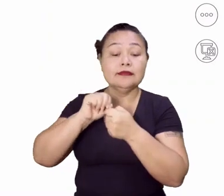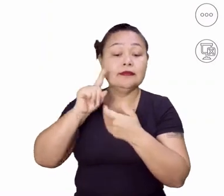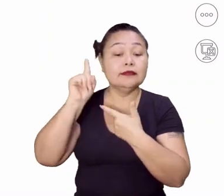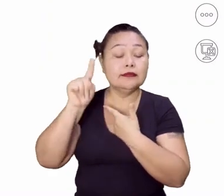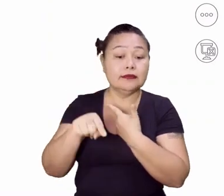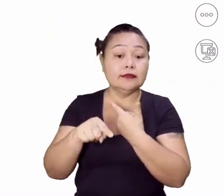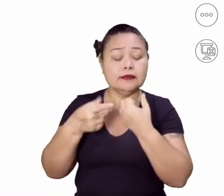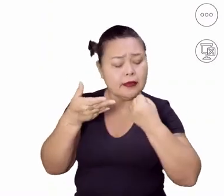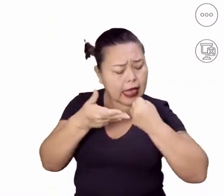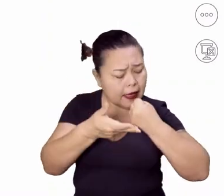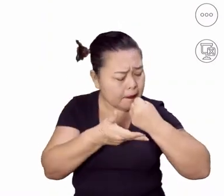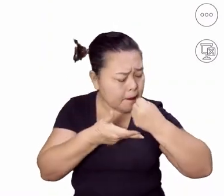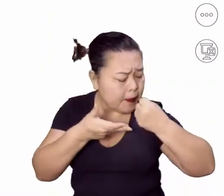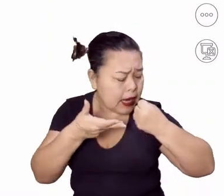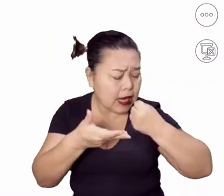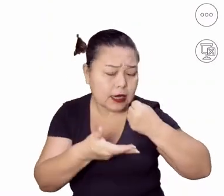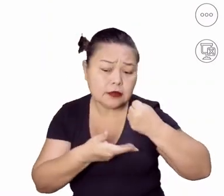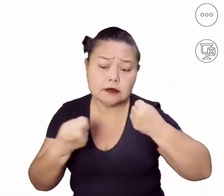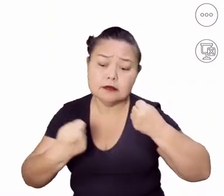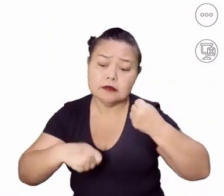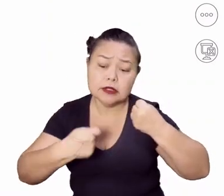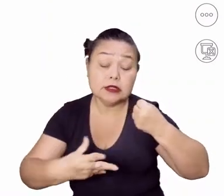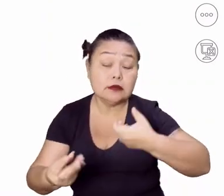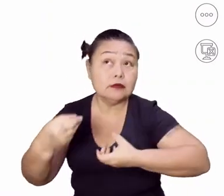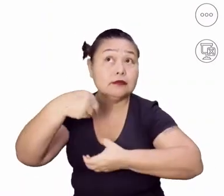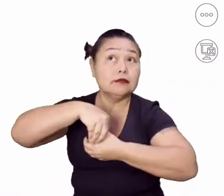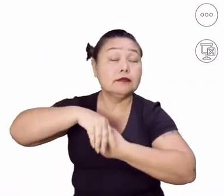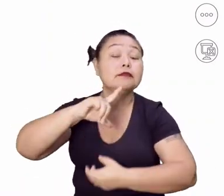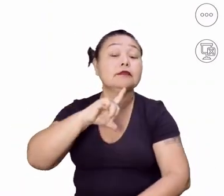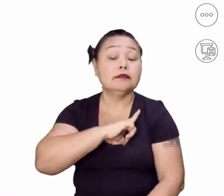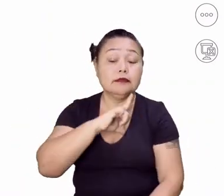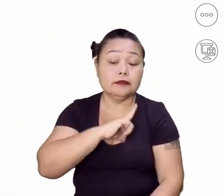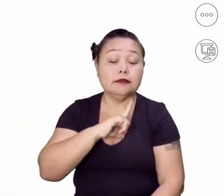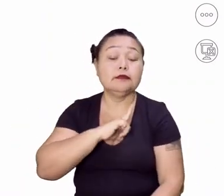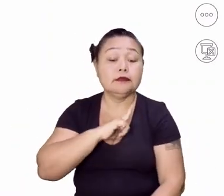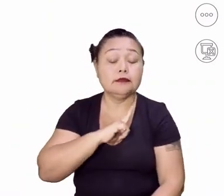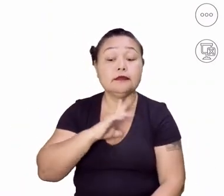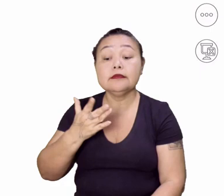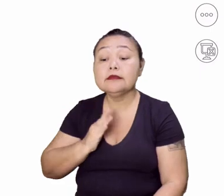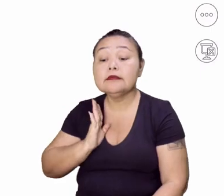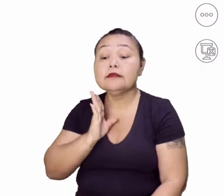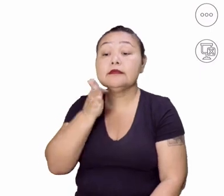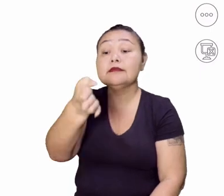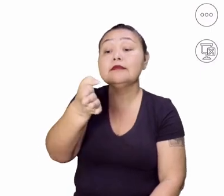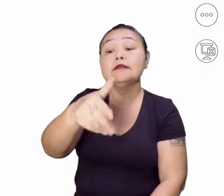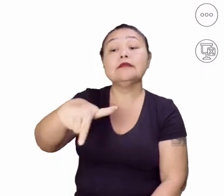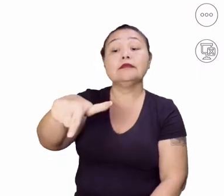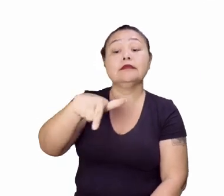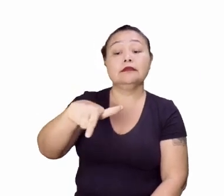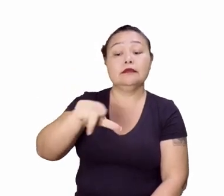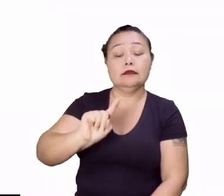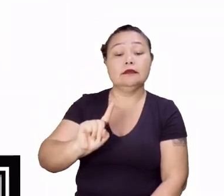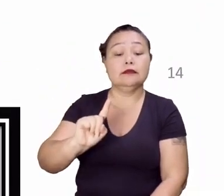falando de habilidades básicas que a gente precisa ter para estar no mundo do trabalho. Então, isso,